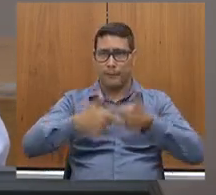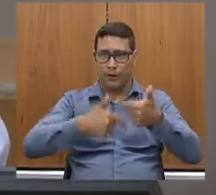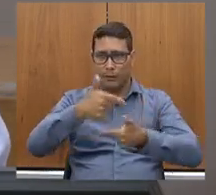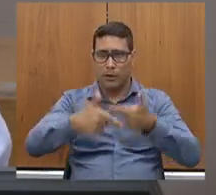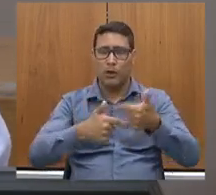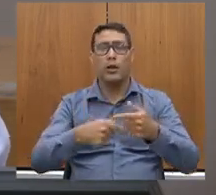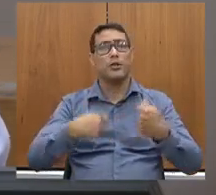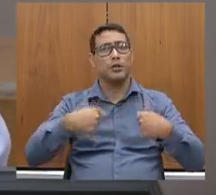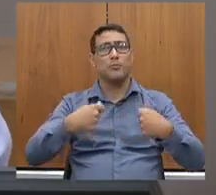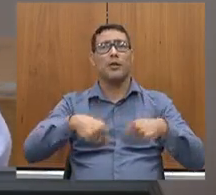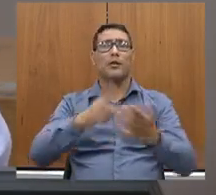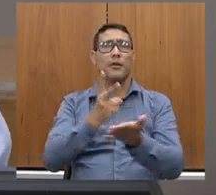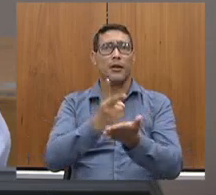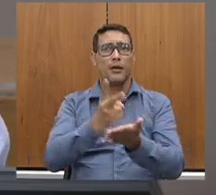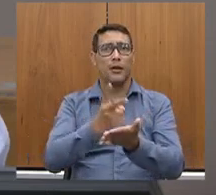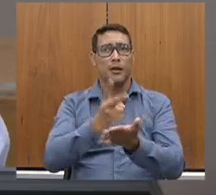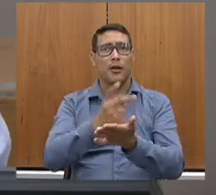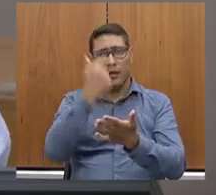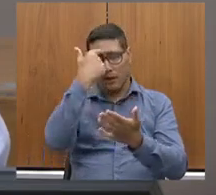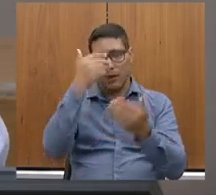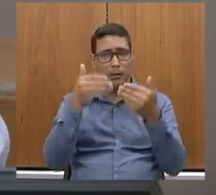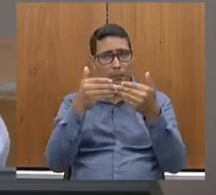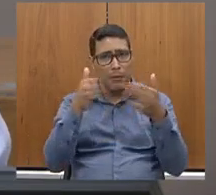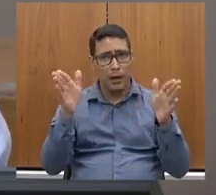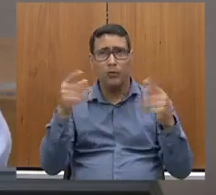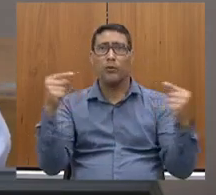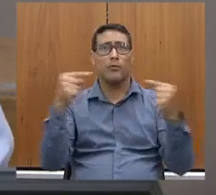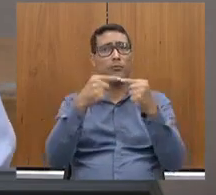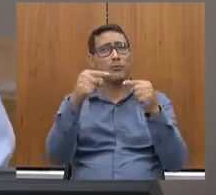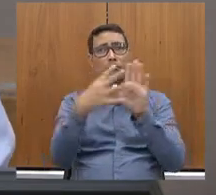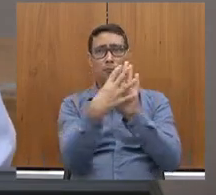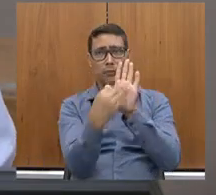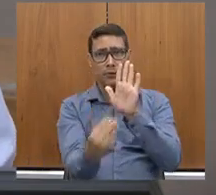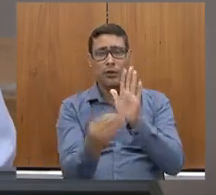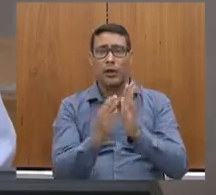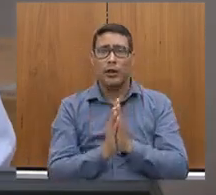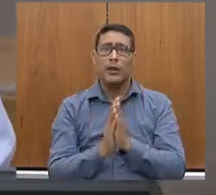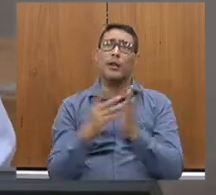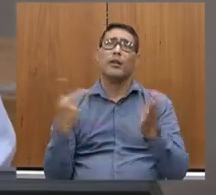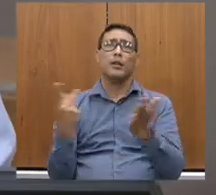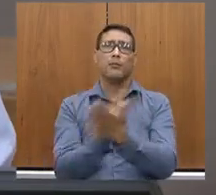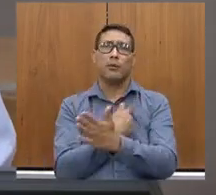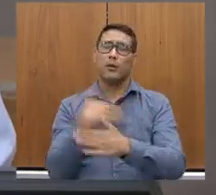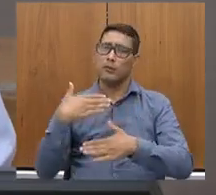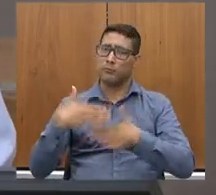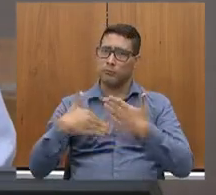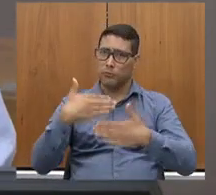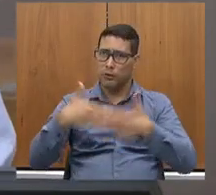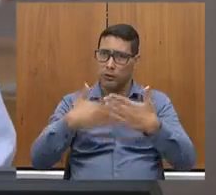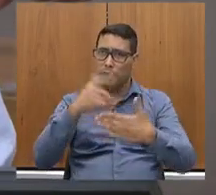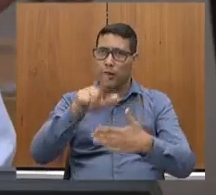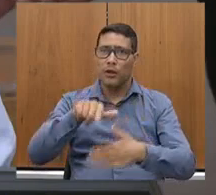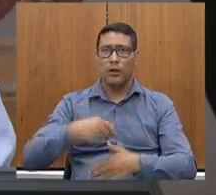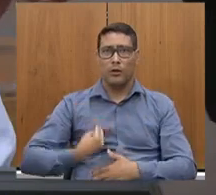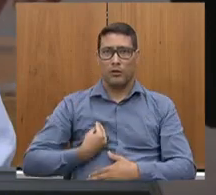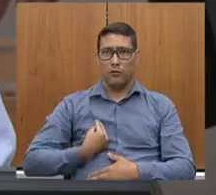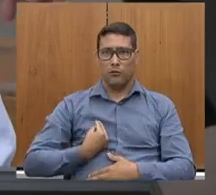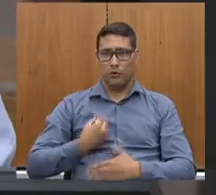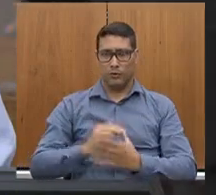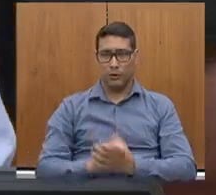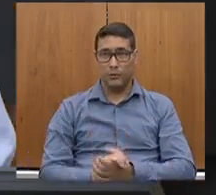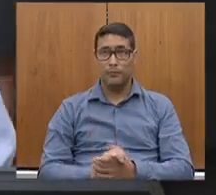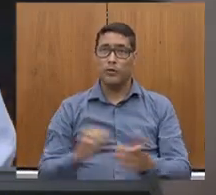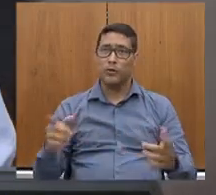estar sempre abertos para esse tipo de modelo e que, em determinadas situações, eles funcionam. Então, ficamos